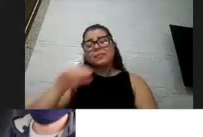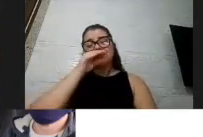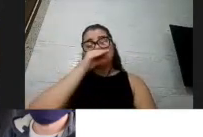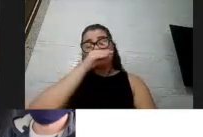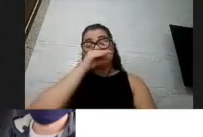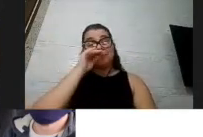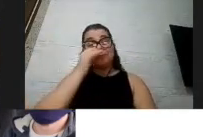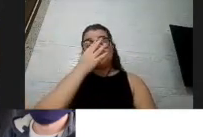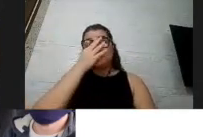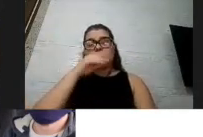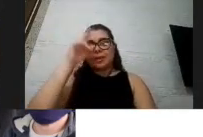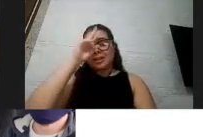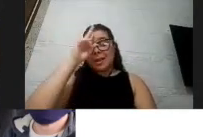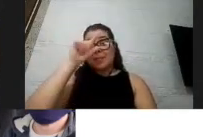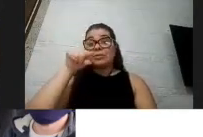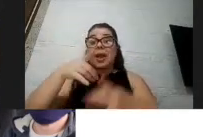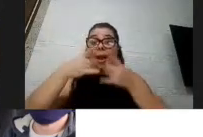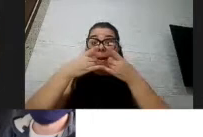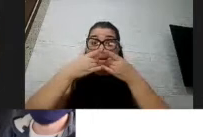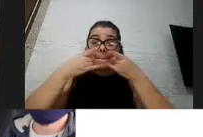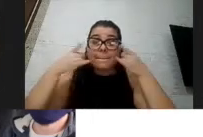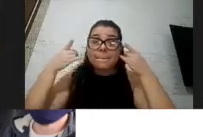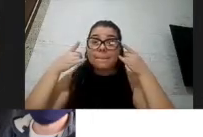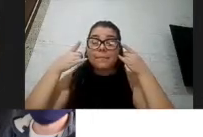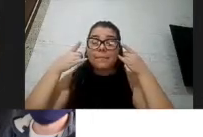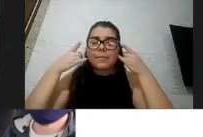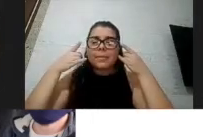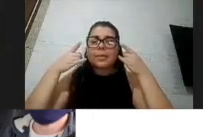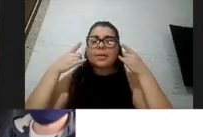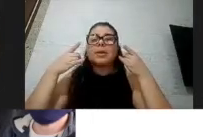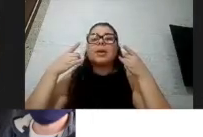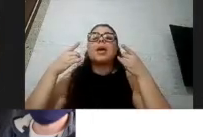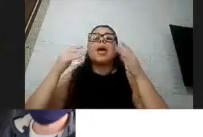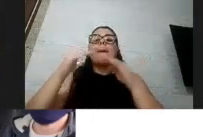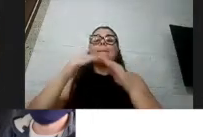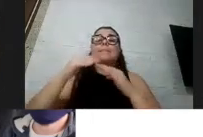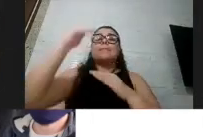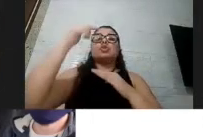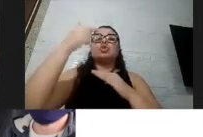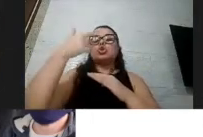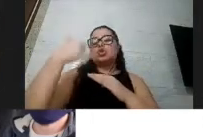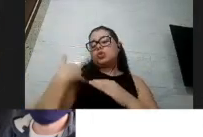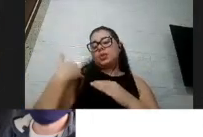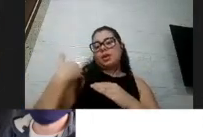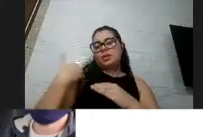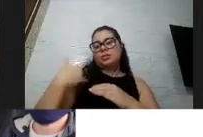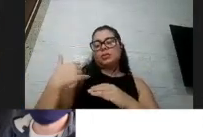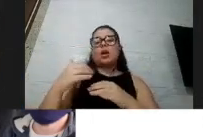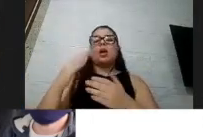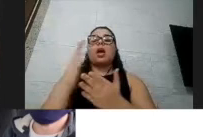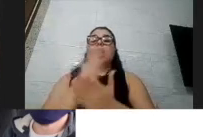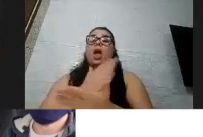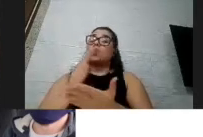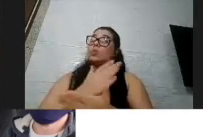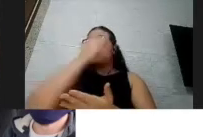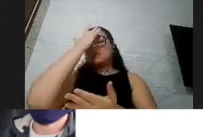lembrando que as máscaras são indicadas para as crianças só aquelas que têm mais de dois anos de idade, né? E alguns autores ainda